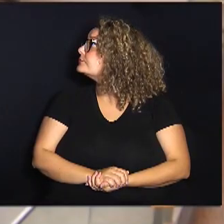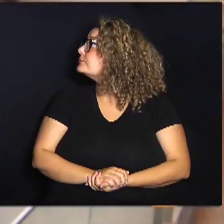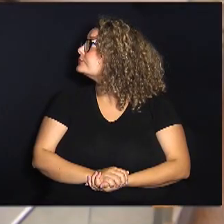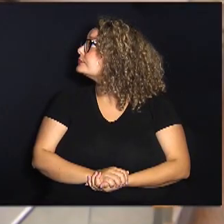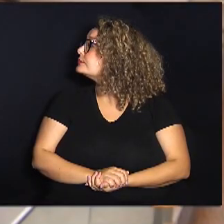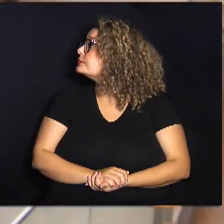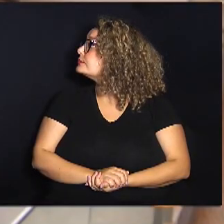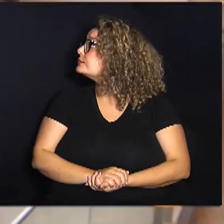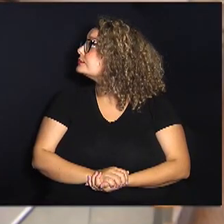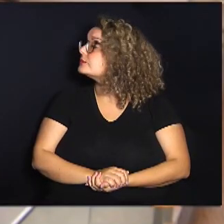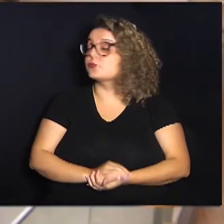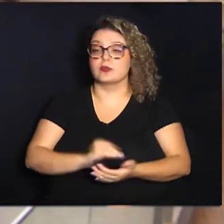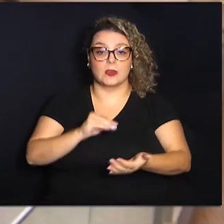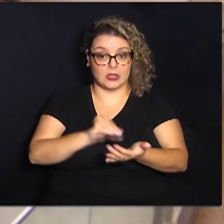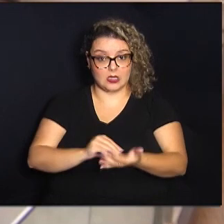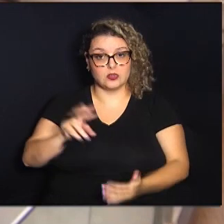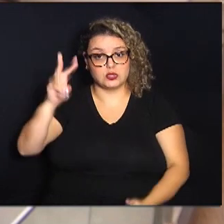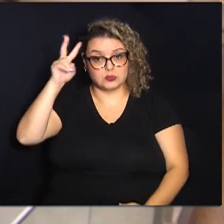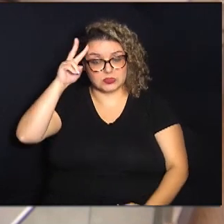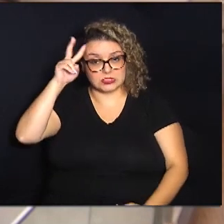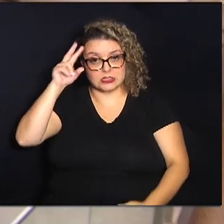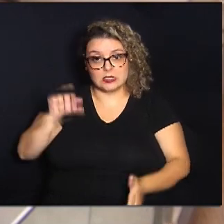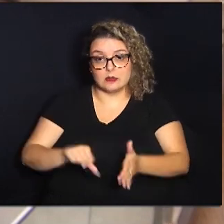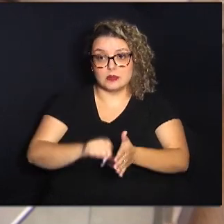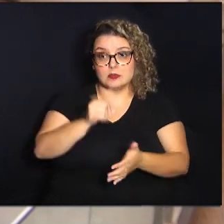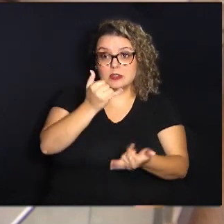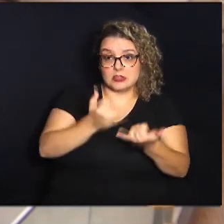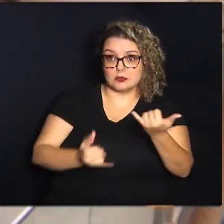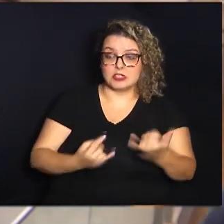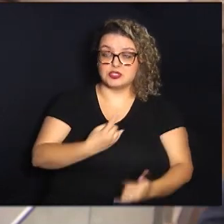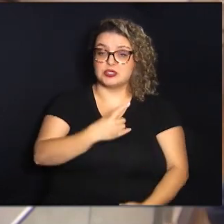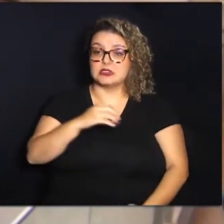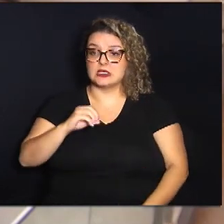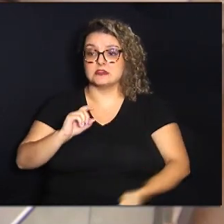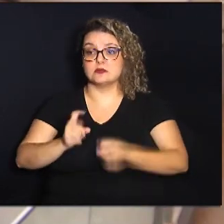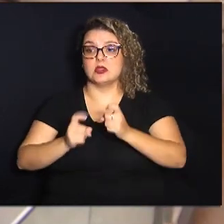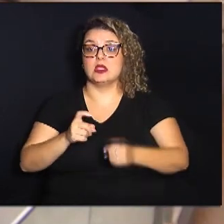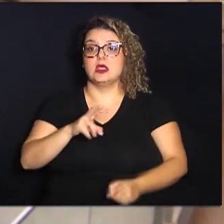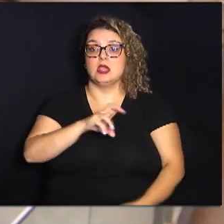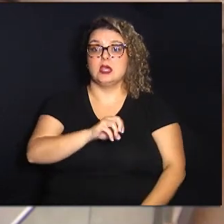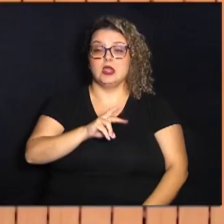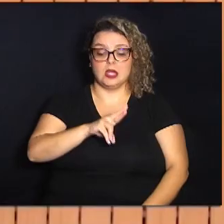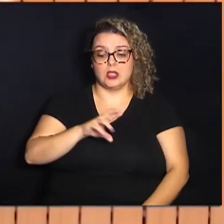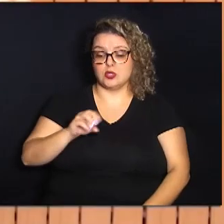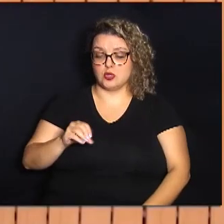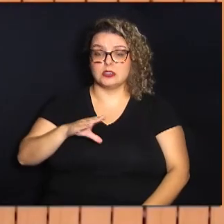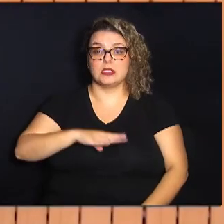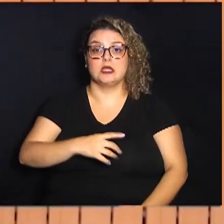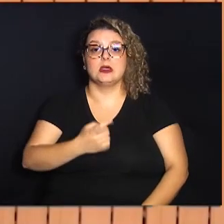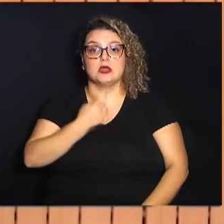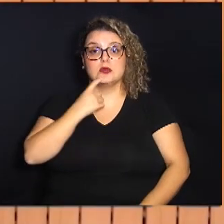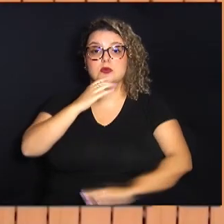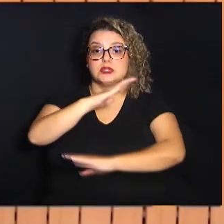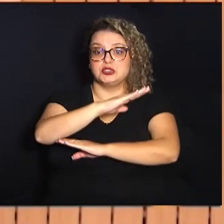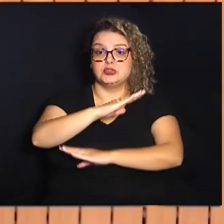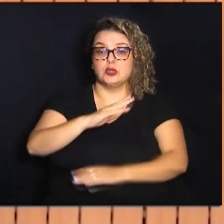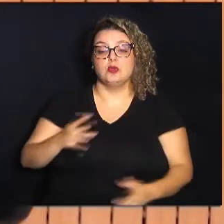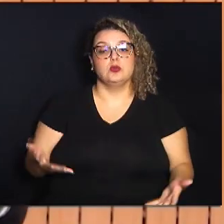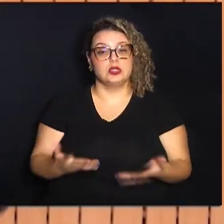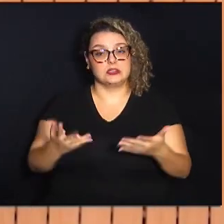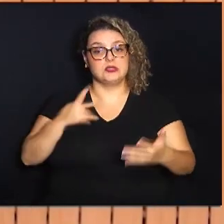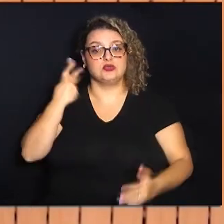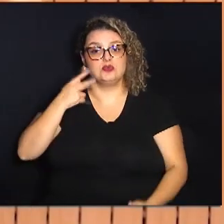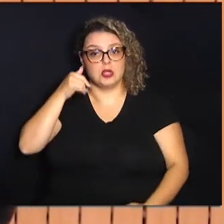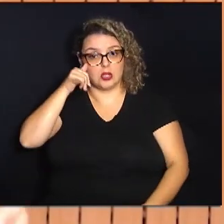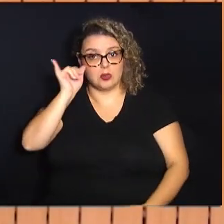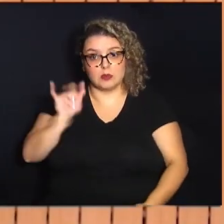Na última segunda-feira, na primeira parte da décima reunião ordinária da Câmara Municipal de Campinas, por iniciativa do vereador